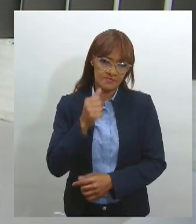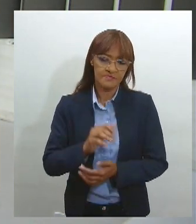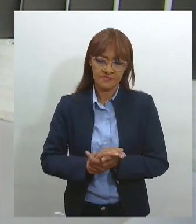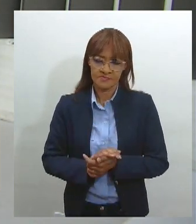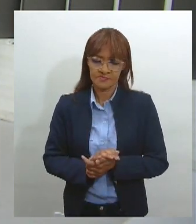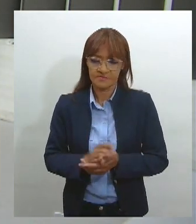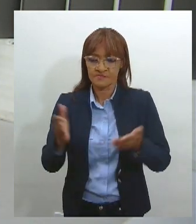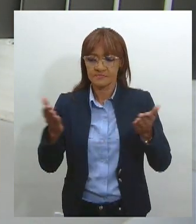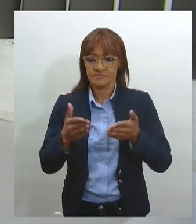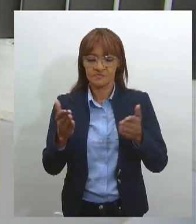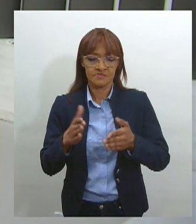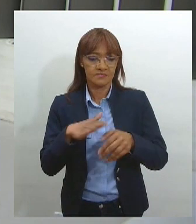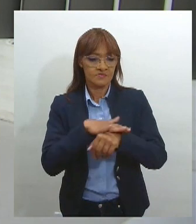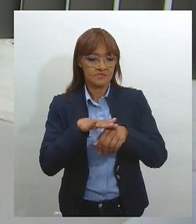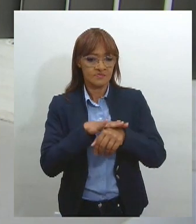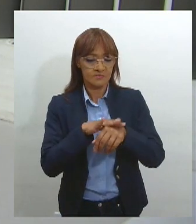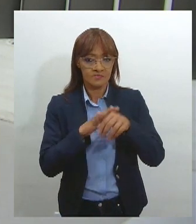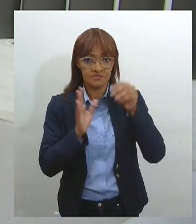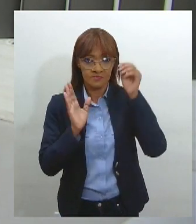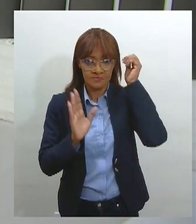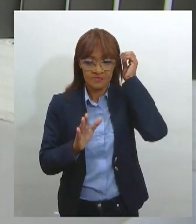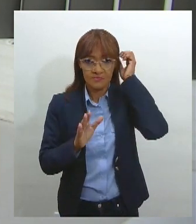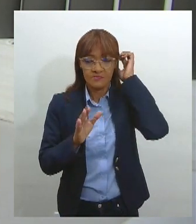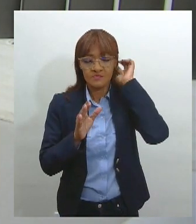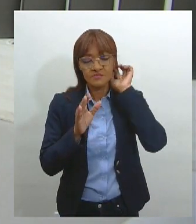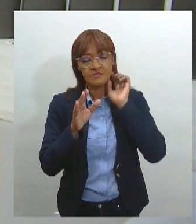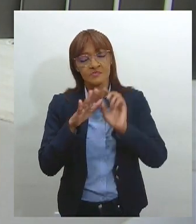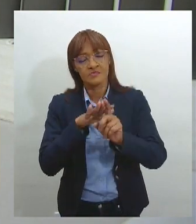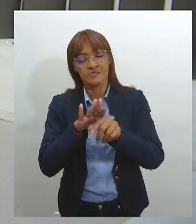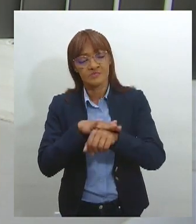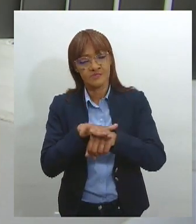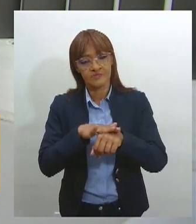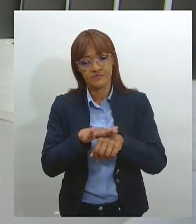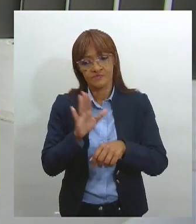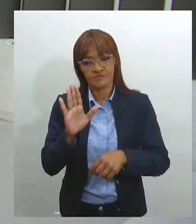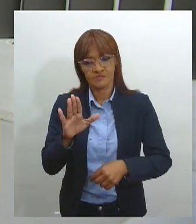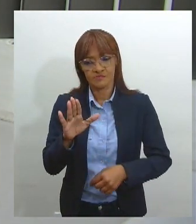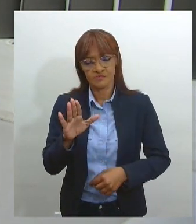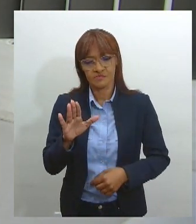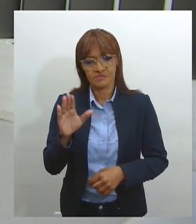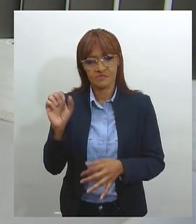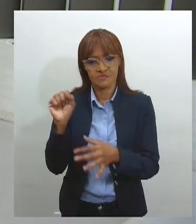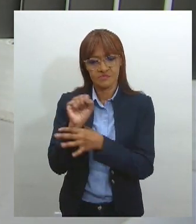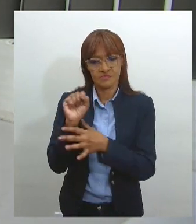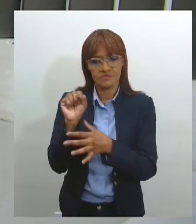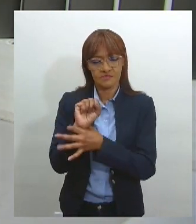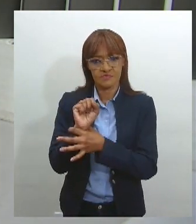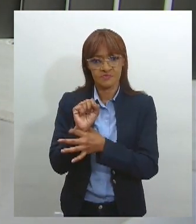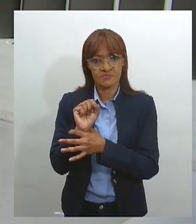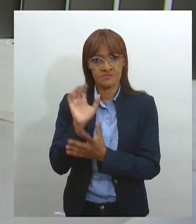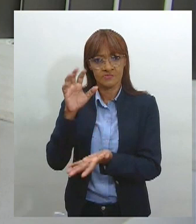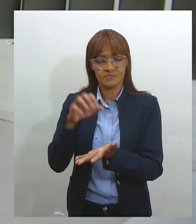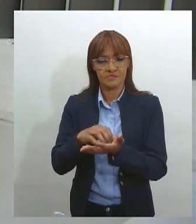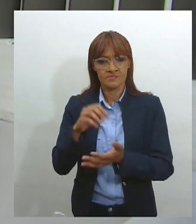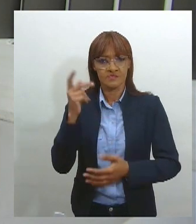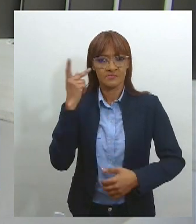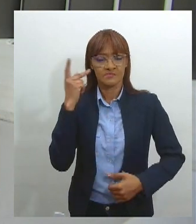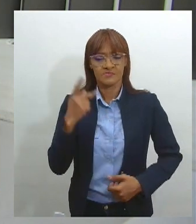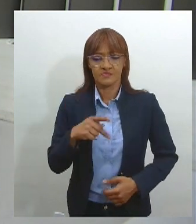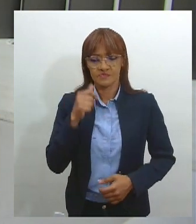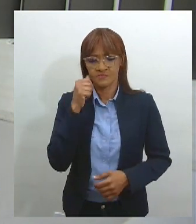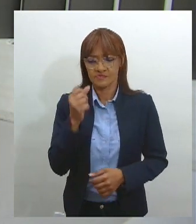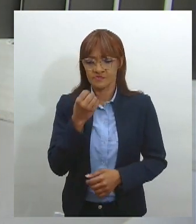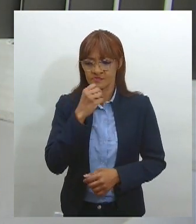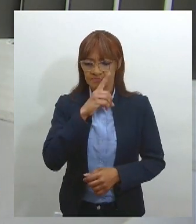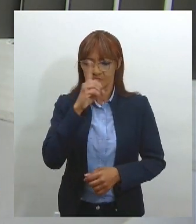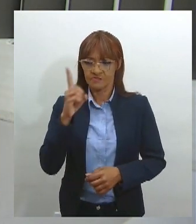programação, eu converso a partir de agora com a Amanda Oliveira, que é assessora técnica da Procuradoria da Mulher. Bom dia, Amanda. Seja muito bem-vinda